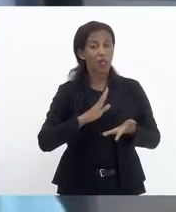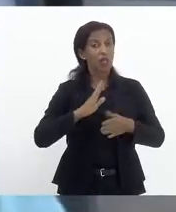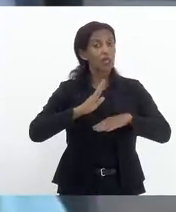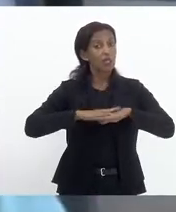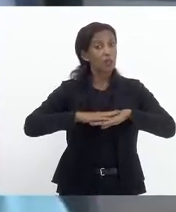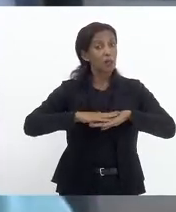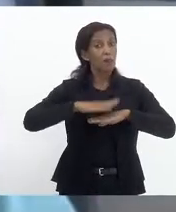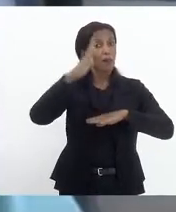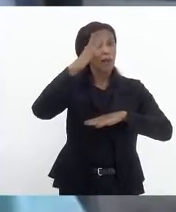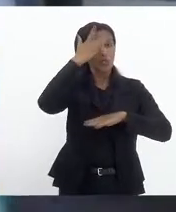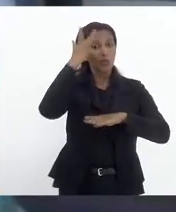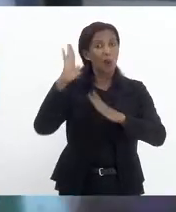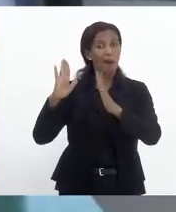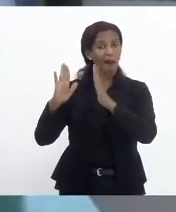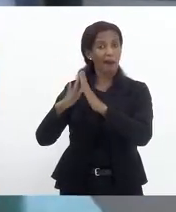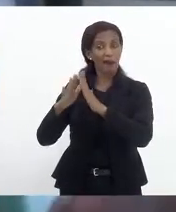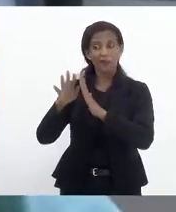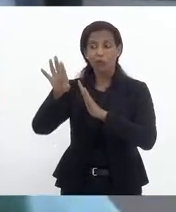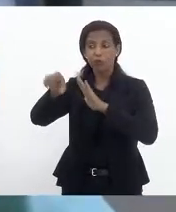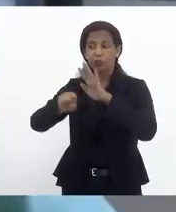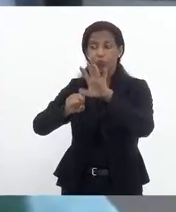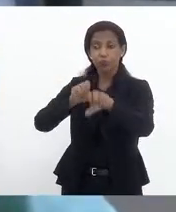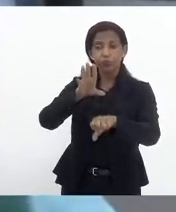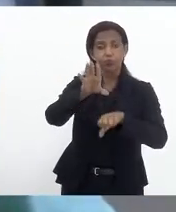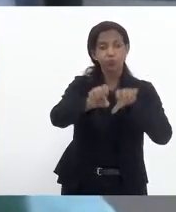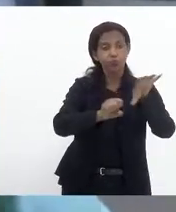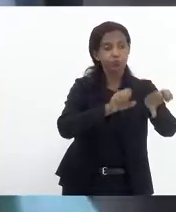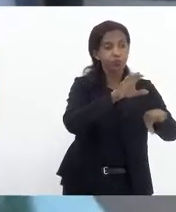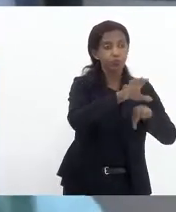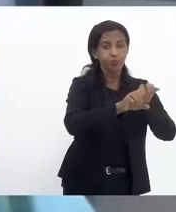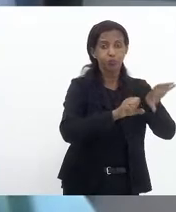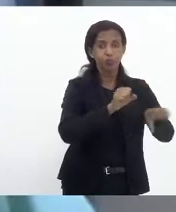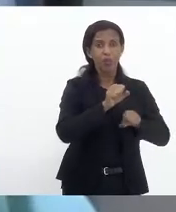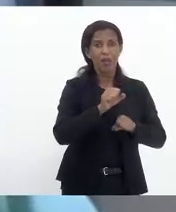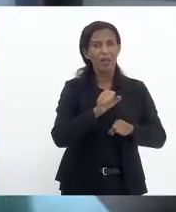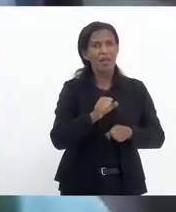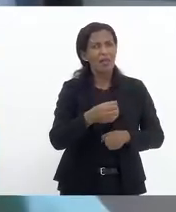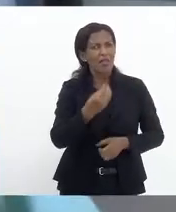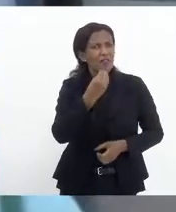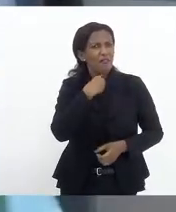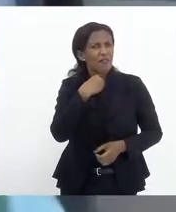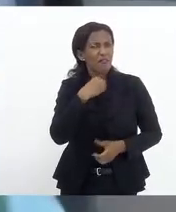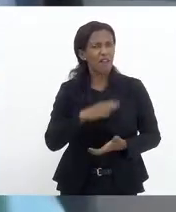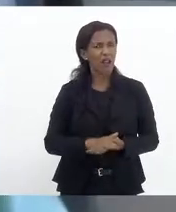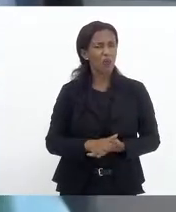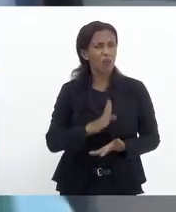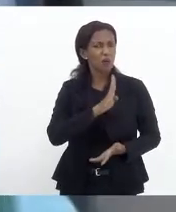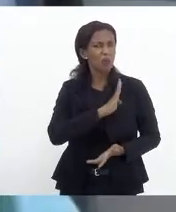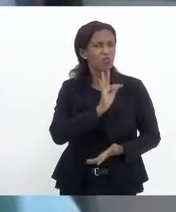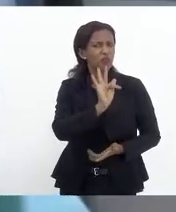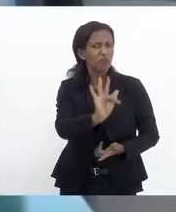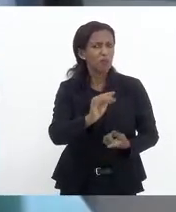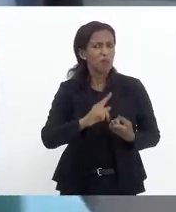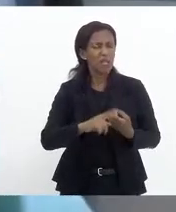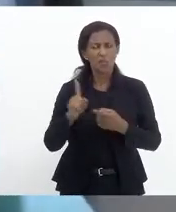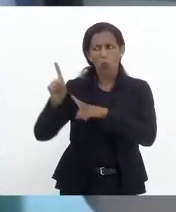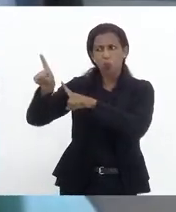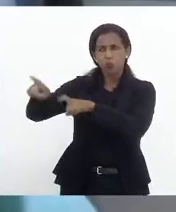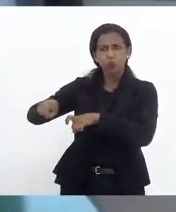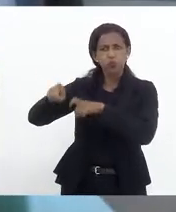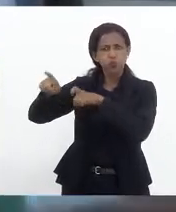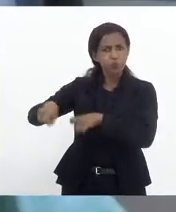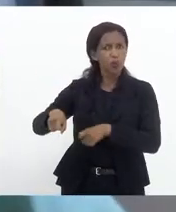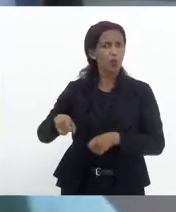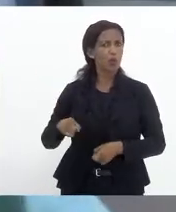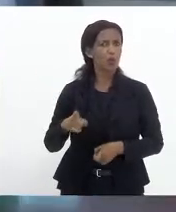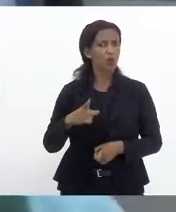seletiva domiciliar. os índices de coleta seletiva são fraquíssimos. No interior, na Baixada Fluminense, tem vários municípios que estão